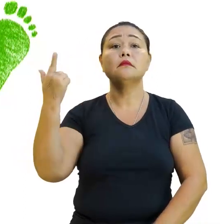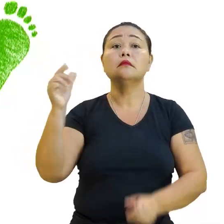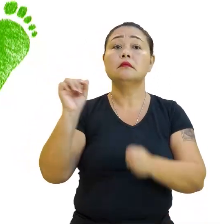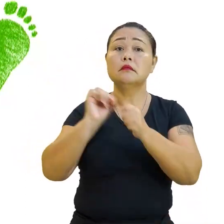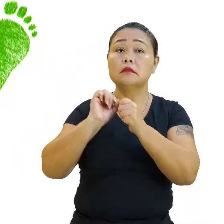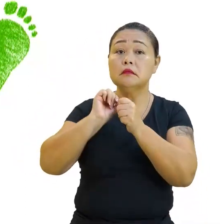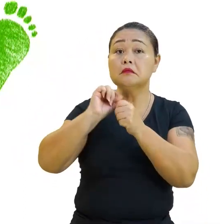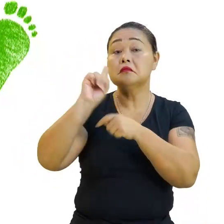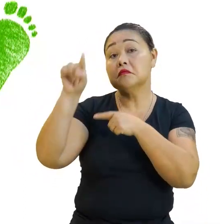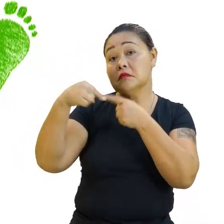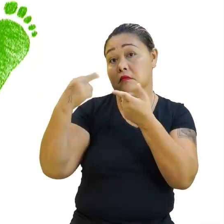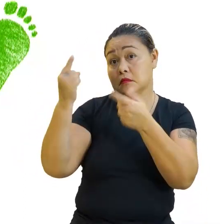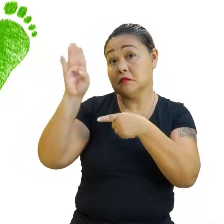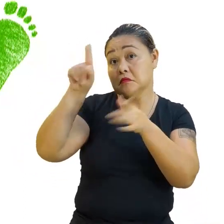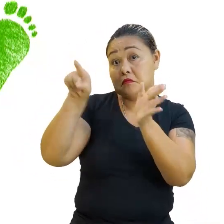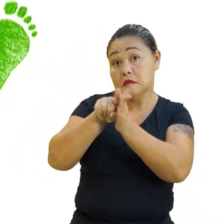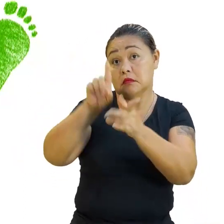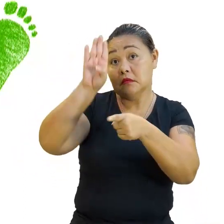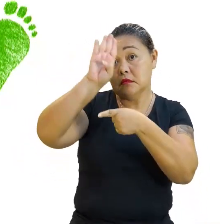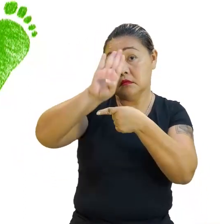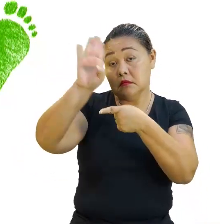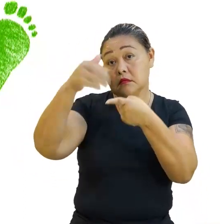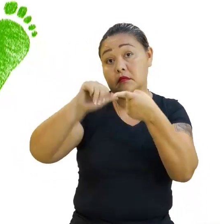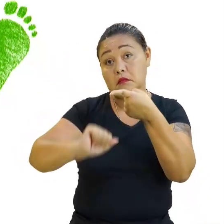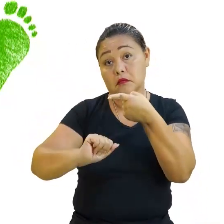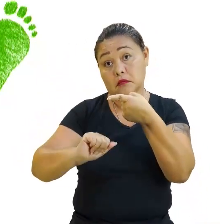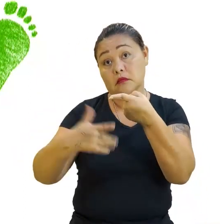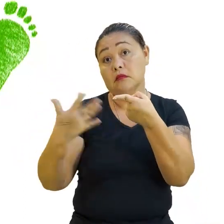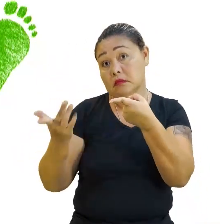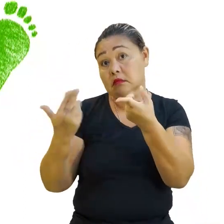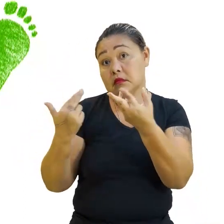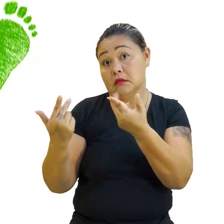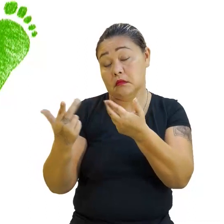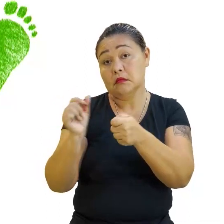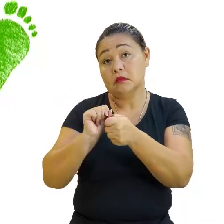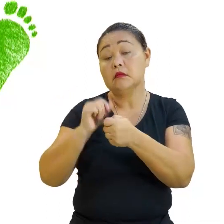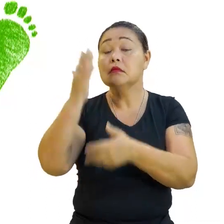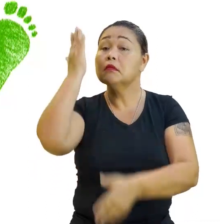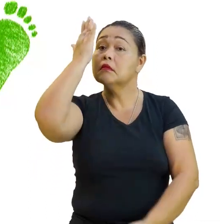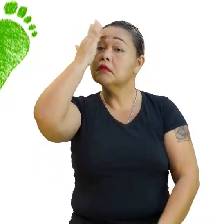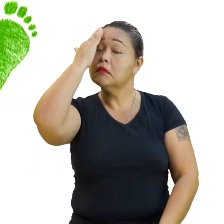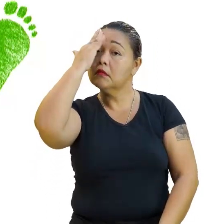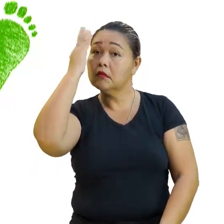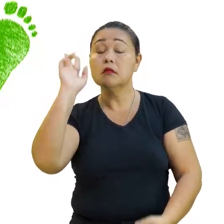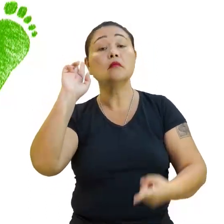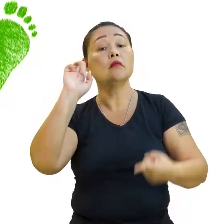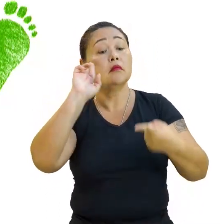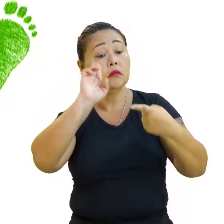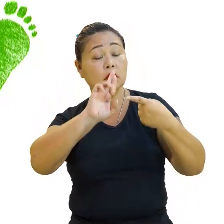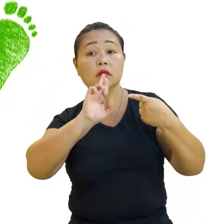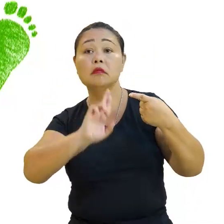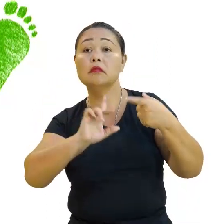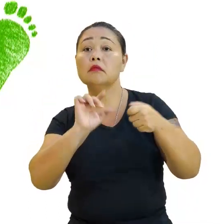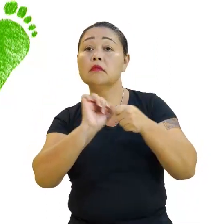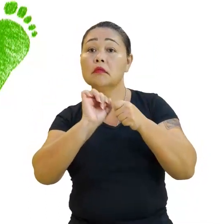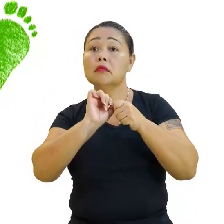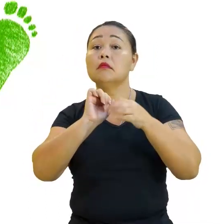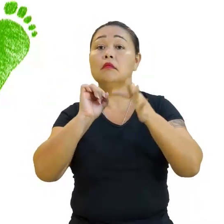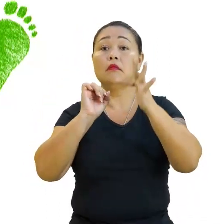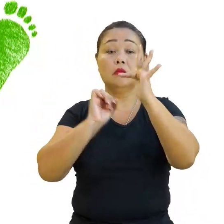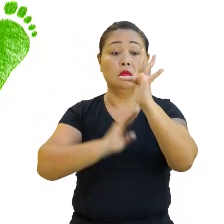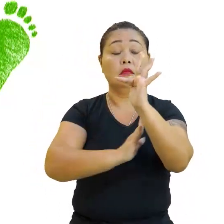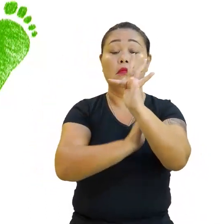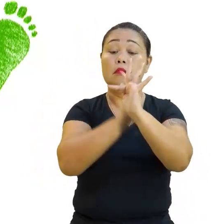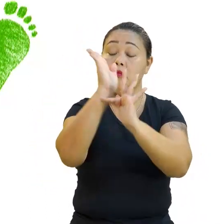mesma coisa. Achamos a raiz. Beleza. Já sabíamos fazer isso também. Então, vimos que é crescente. Já temos a